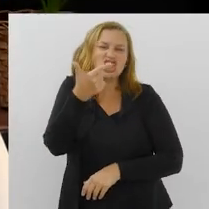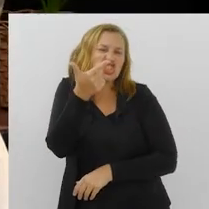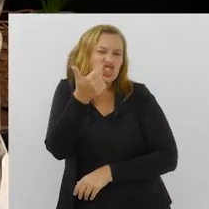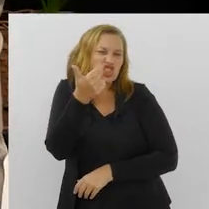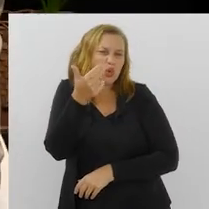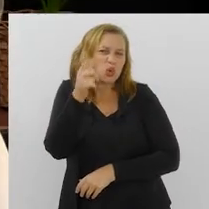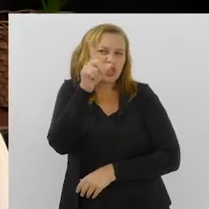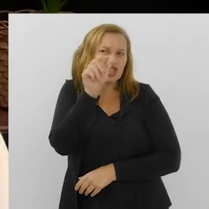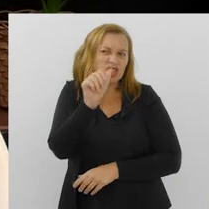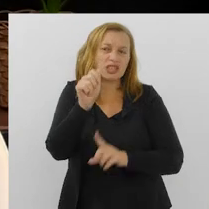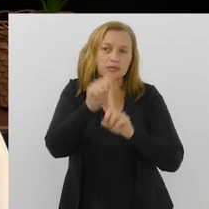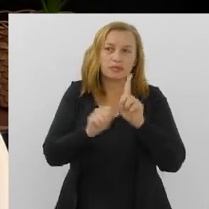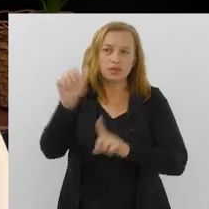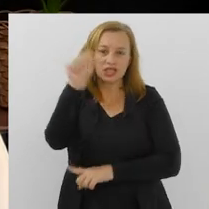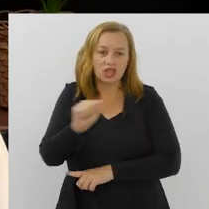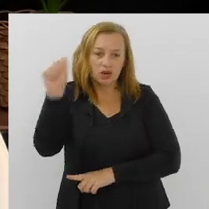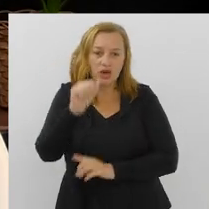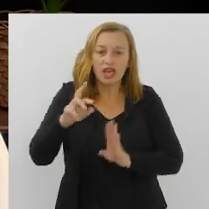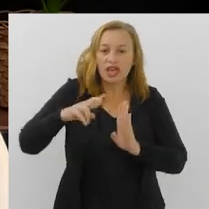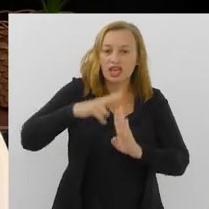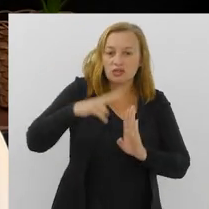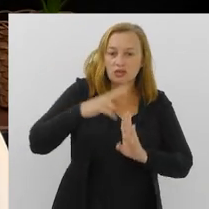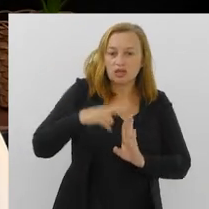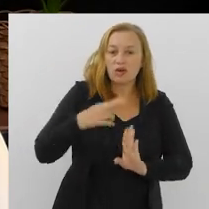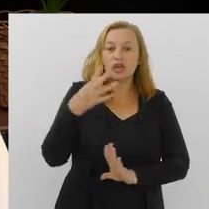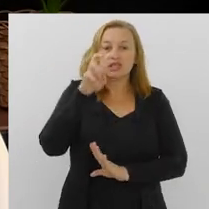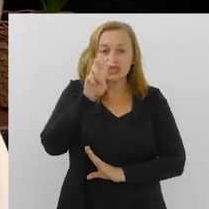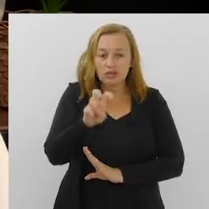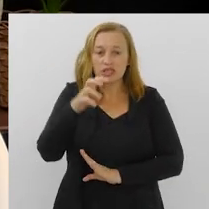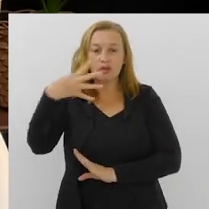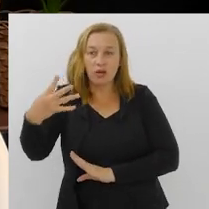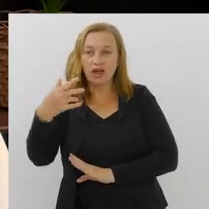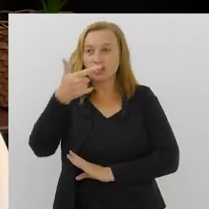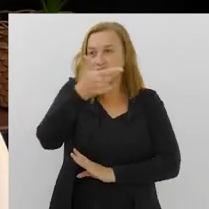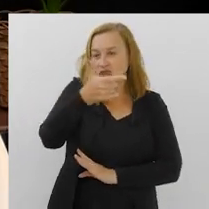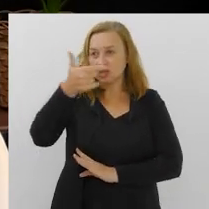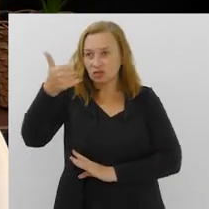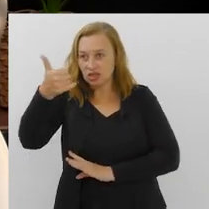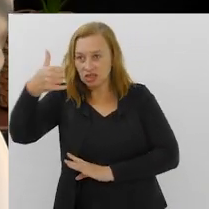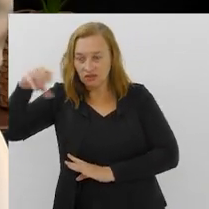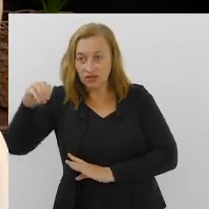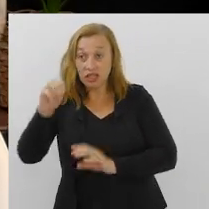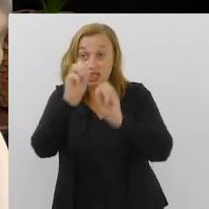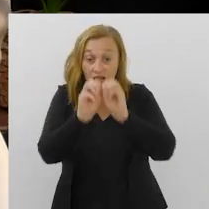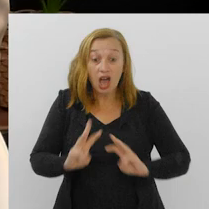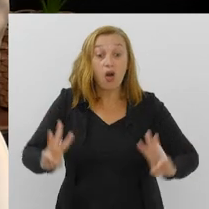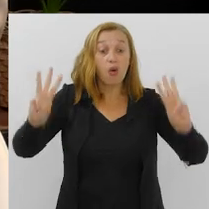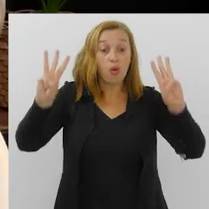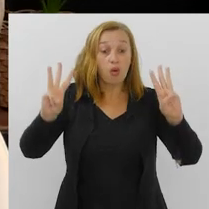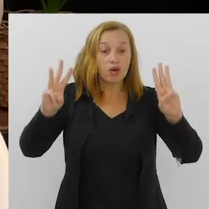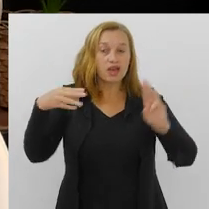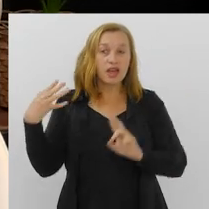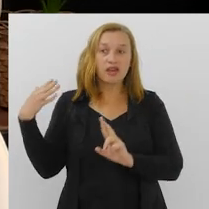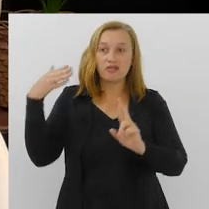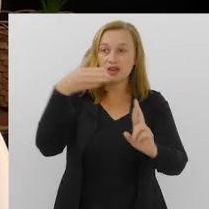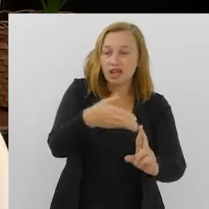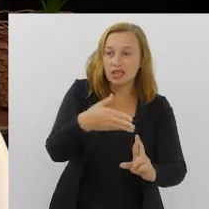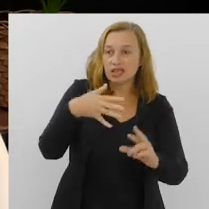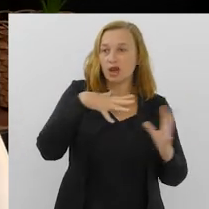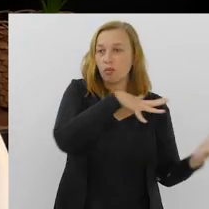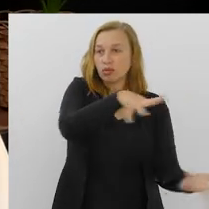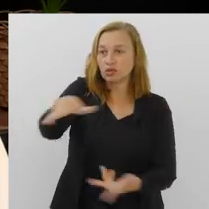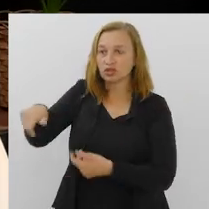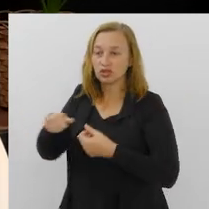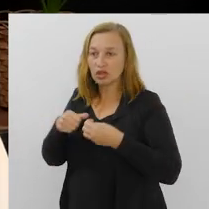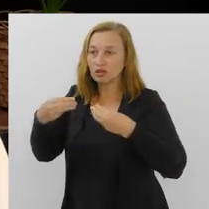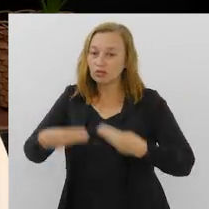agosto, ele foi instituído pela Resolução 54-120 da ONU, exatamente como uma recomendação da Conferência Mundial de Ministros